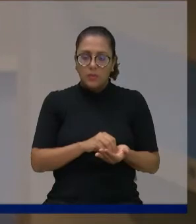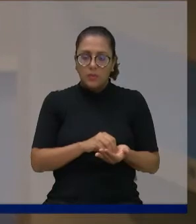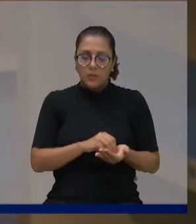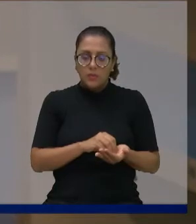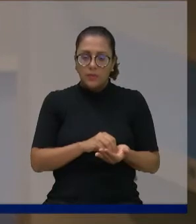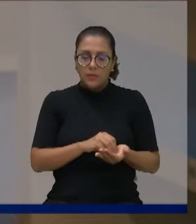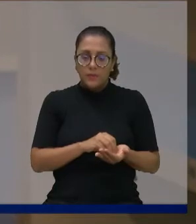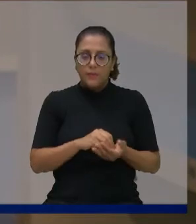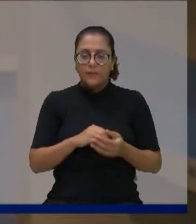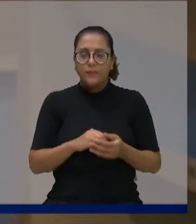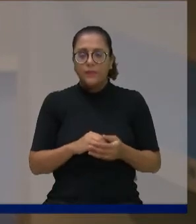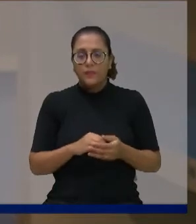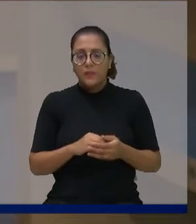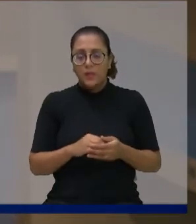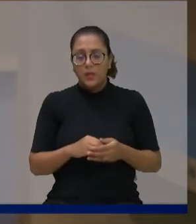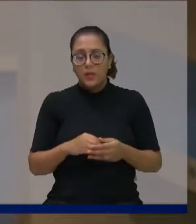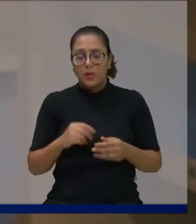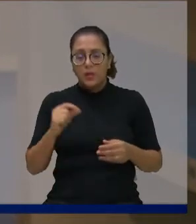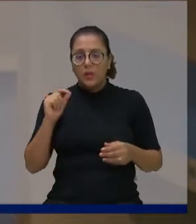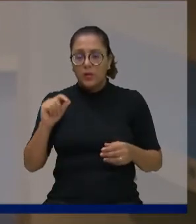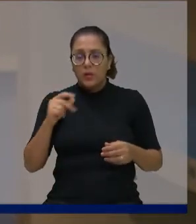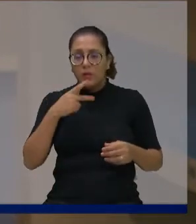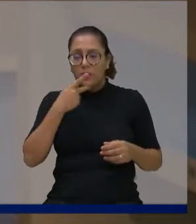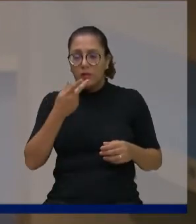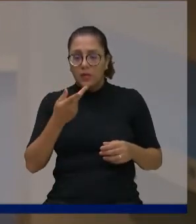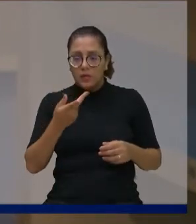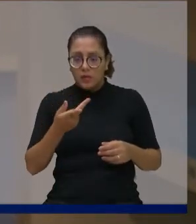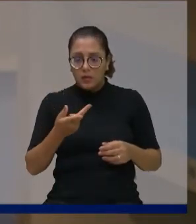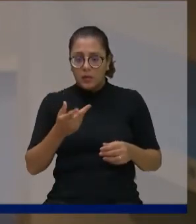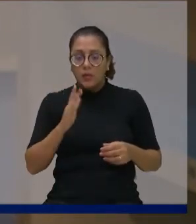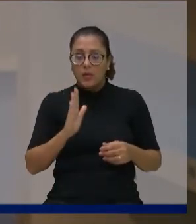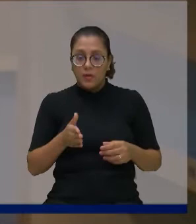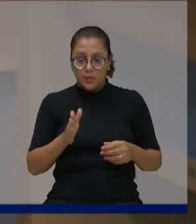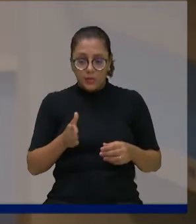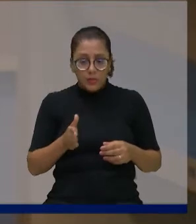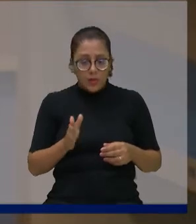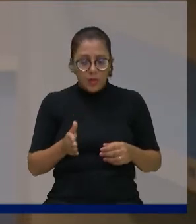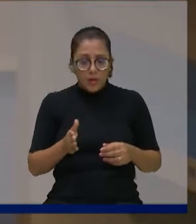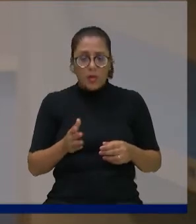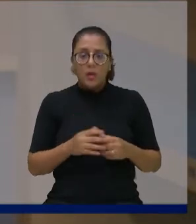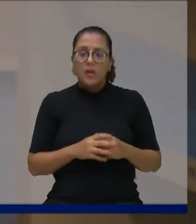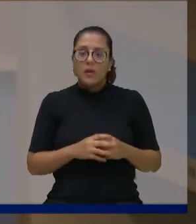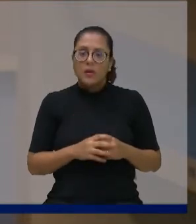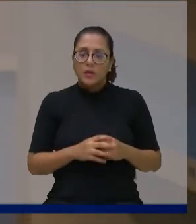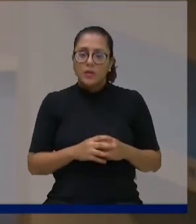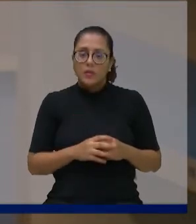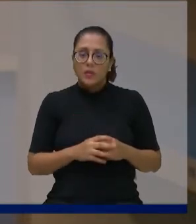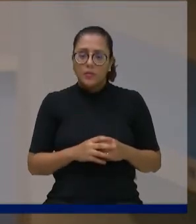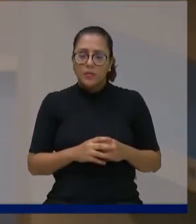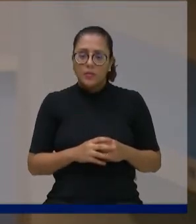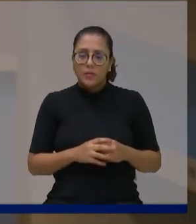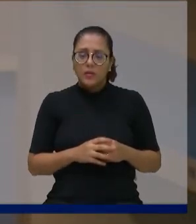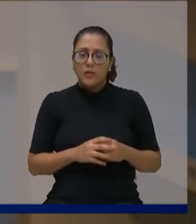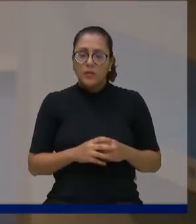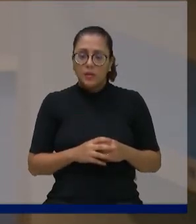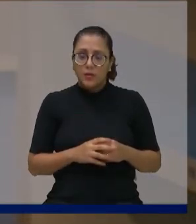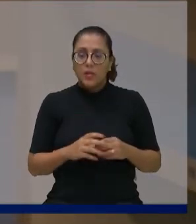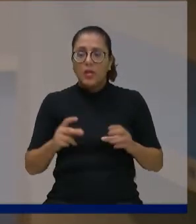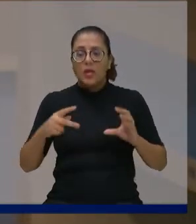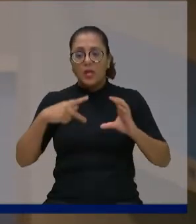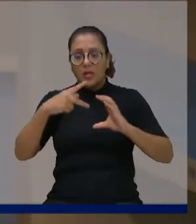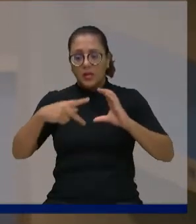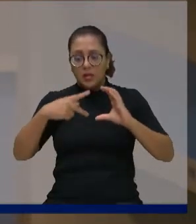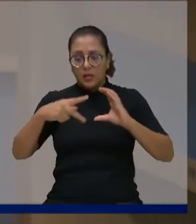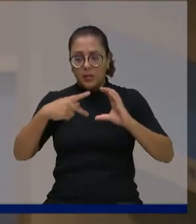na minha fala, já registrei os momentos importantes desta casa